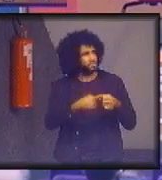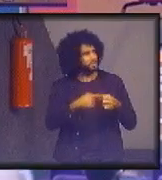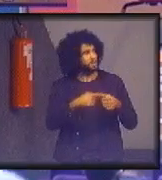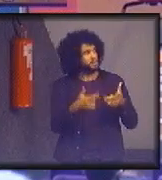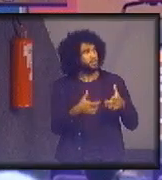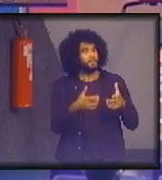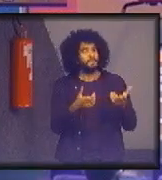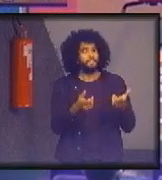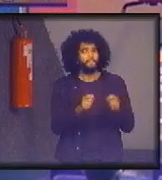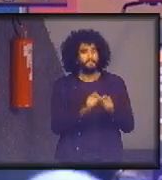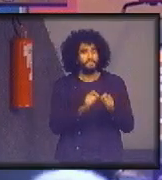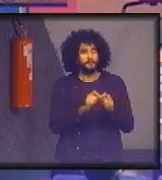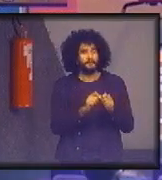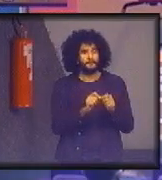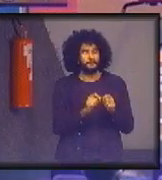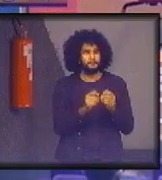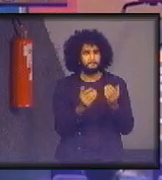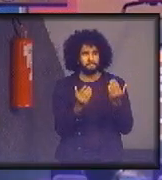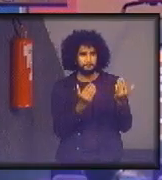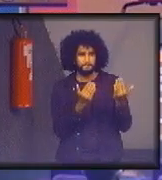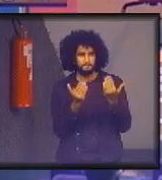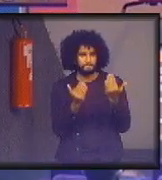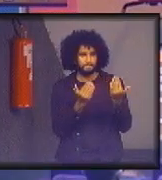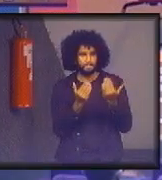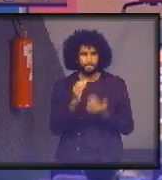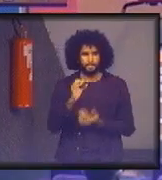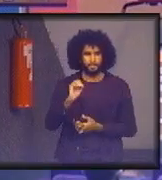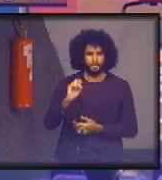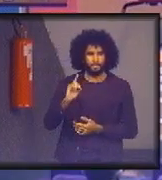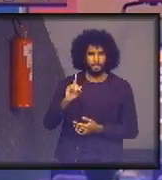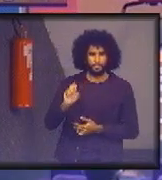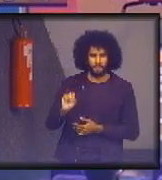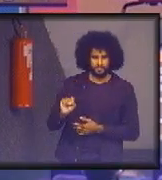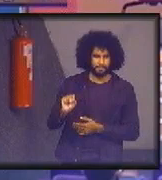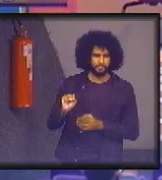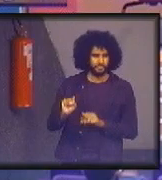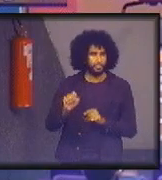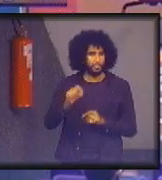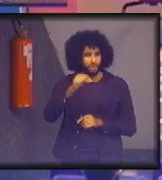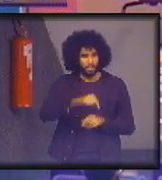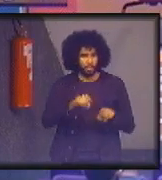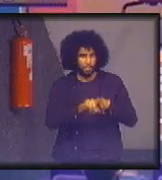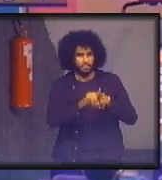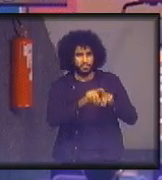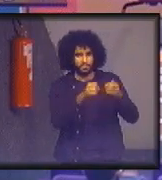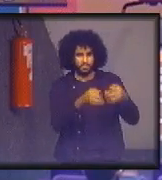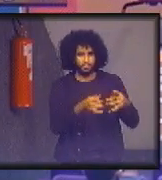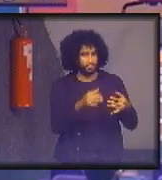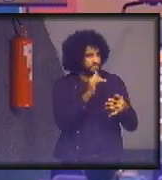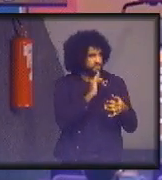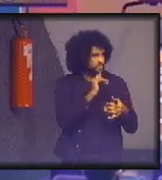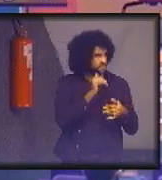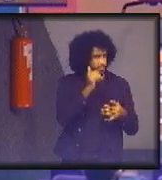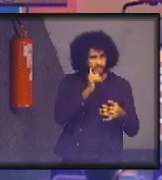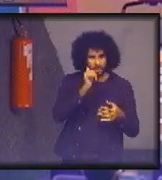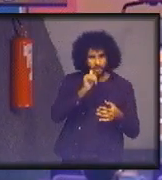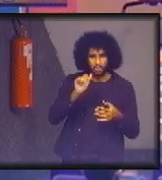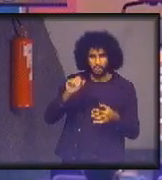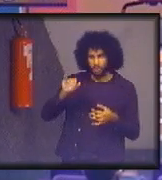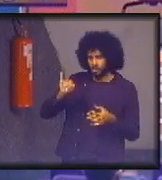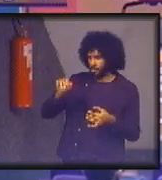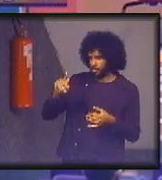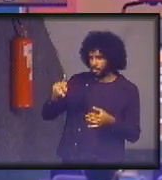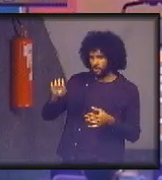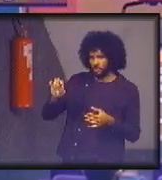estabelecer essas sinergias dos ODSs. E aqui foi falado, inclusive pela menina do IPEA, o governo